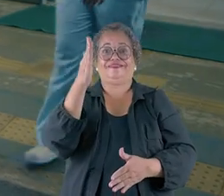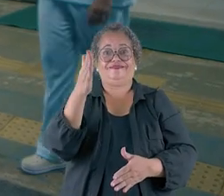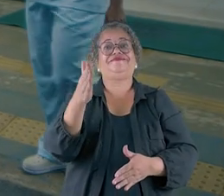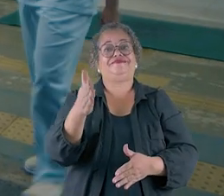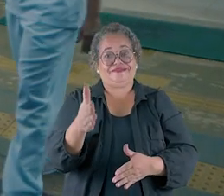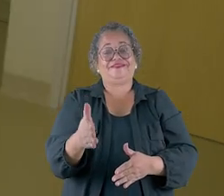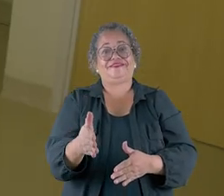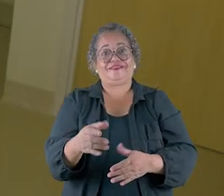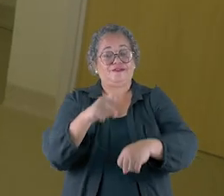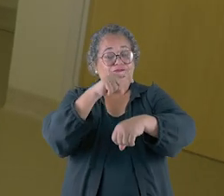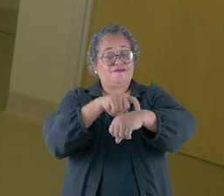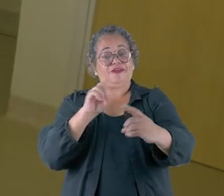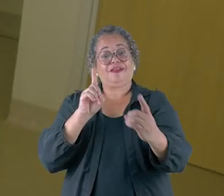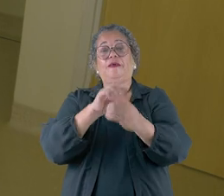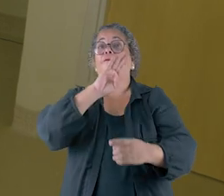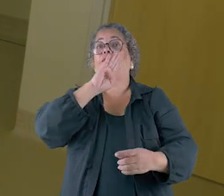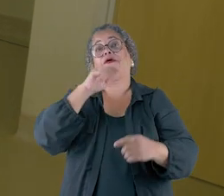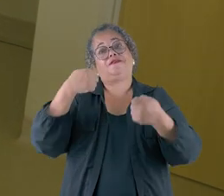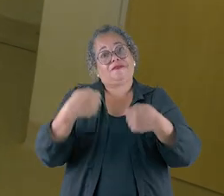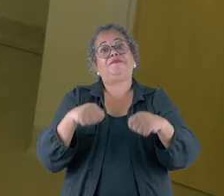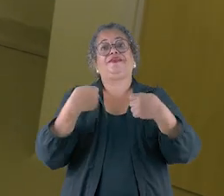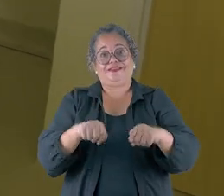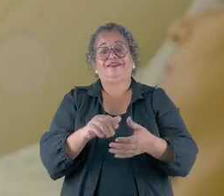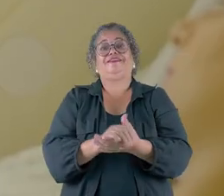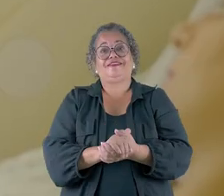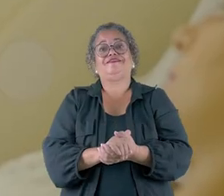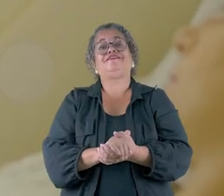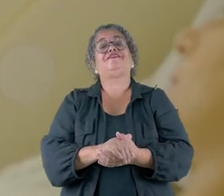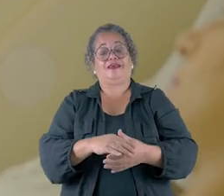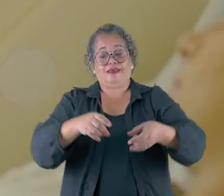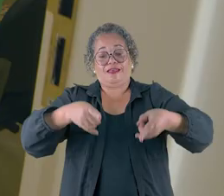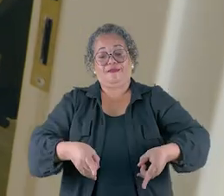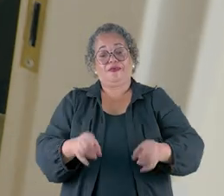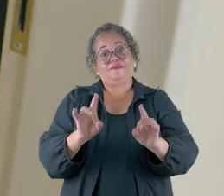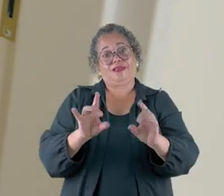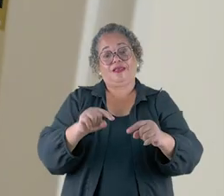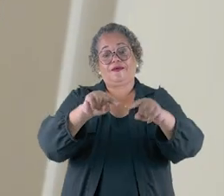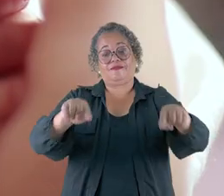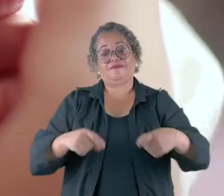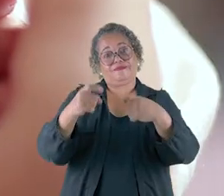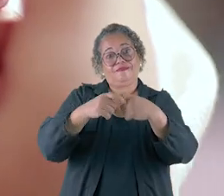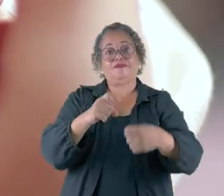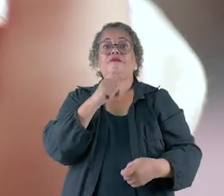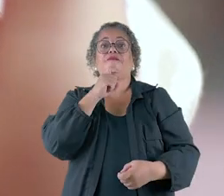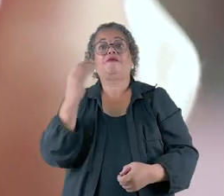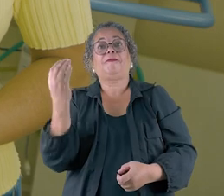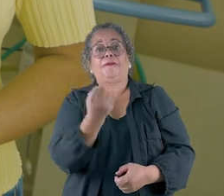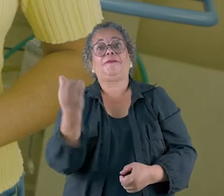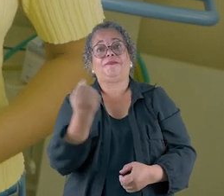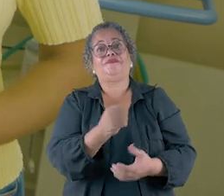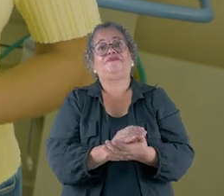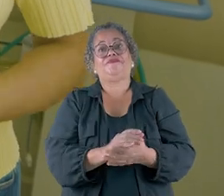horas por dia. Para atender mamães na hora que precisarem, com leitos exclusivos, consultórios e até um banco de leite.